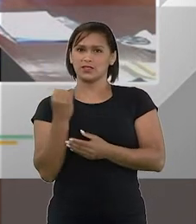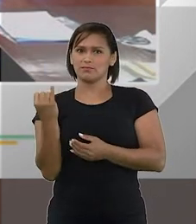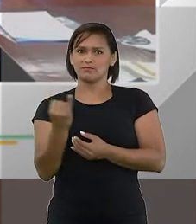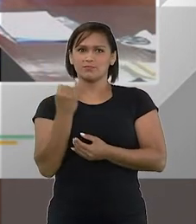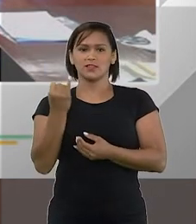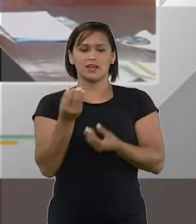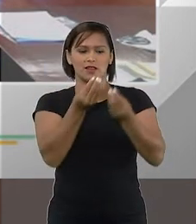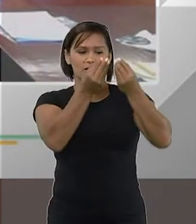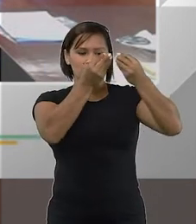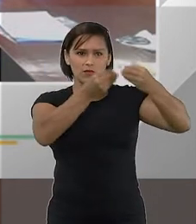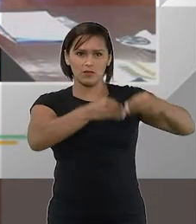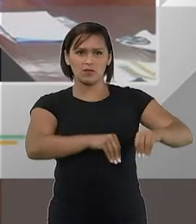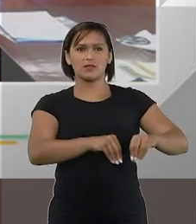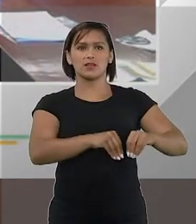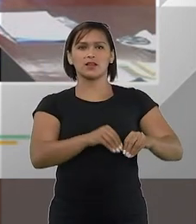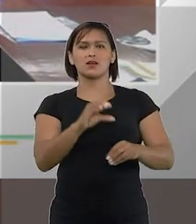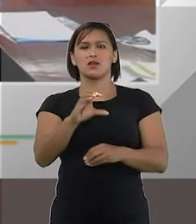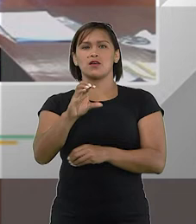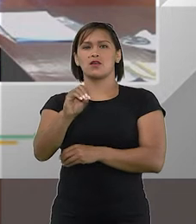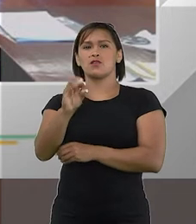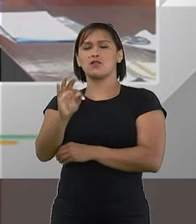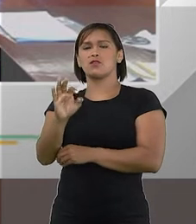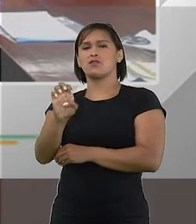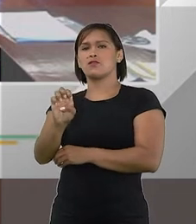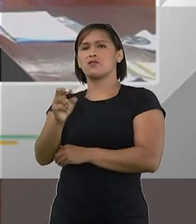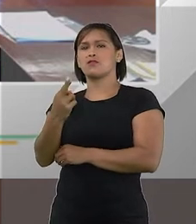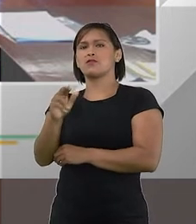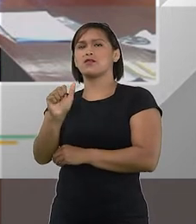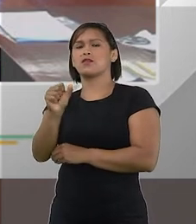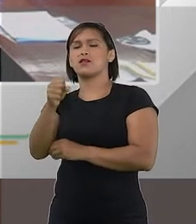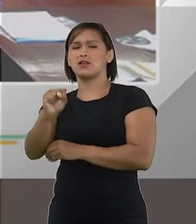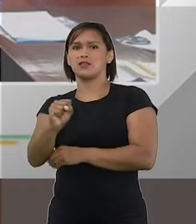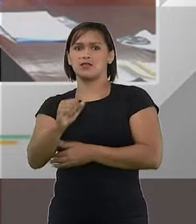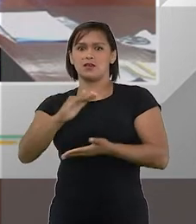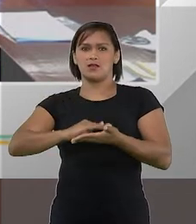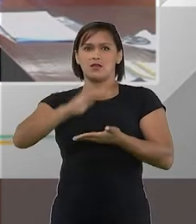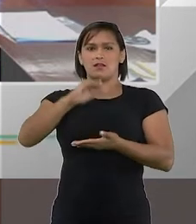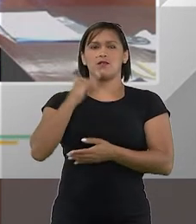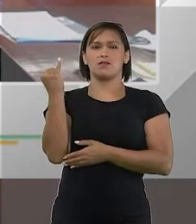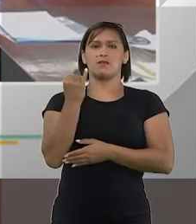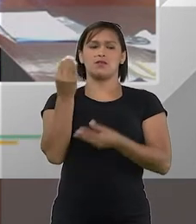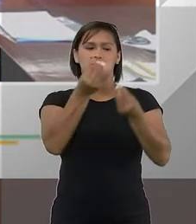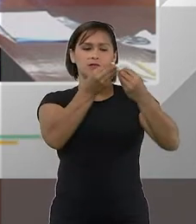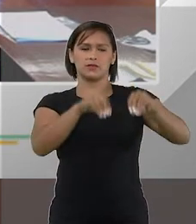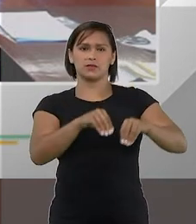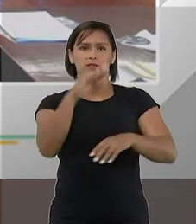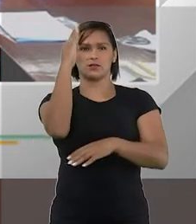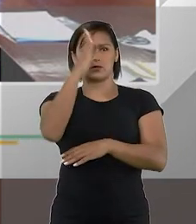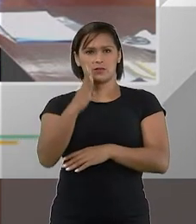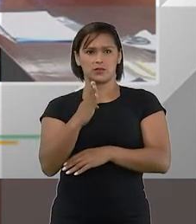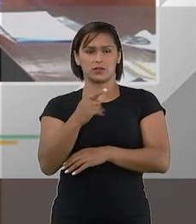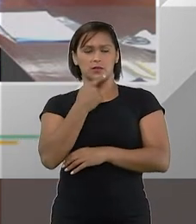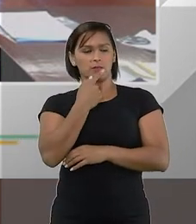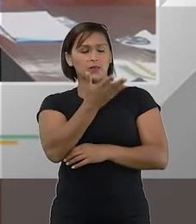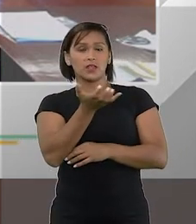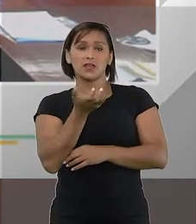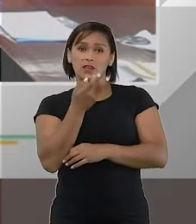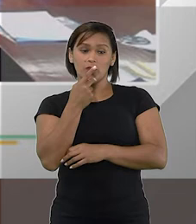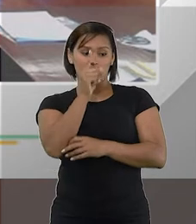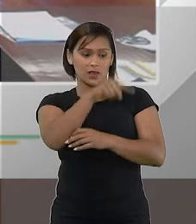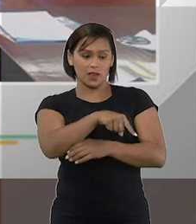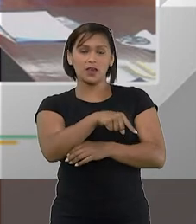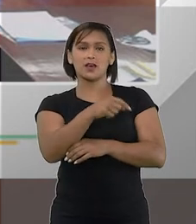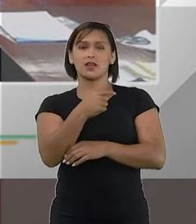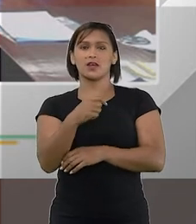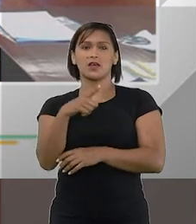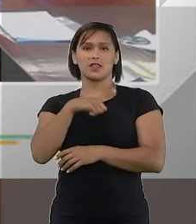a falência da Coferras, na época a maior falência do Brasil. E eu quero então,